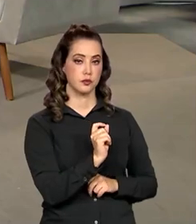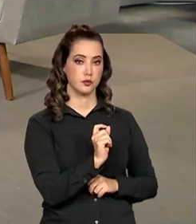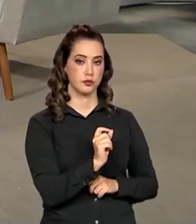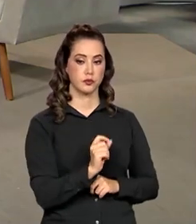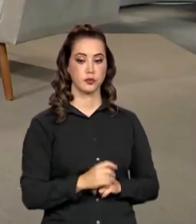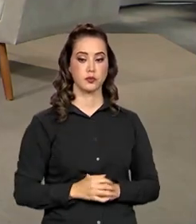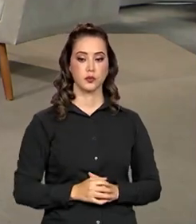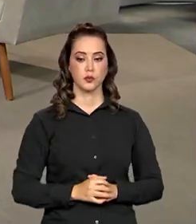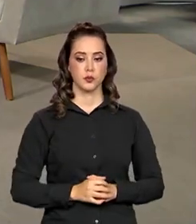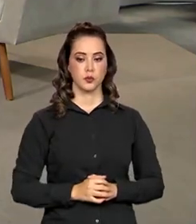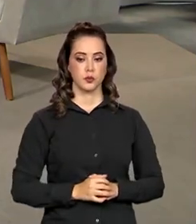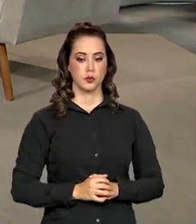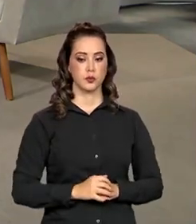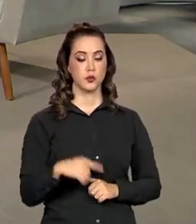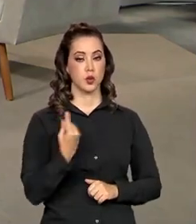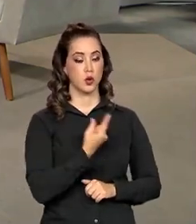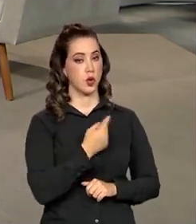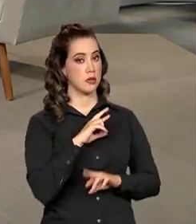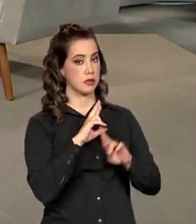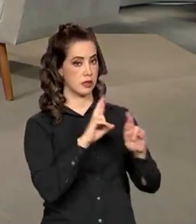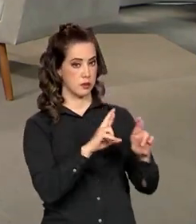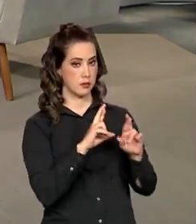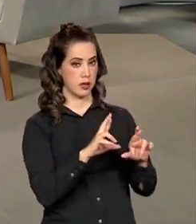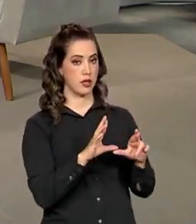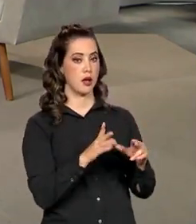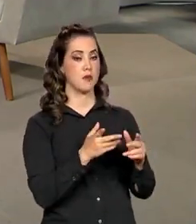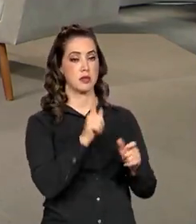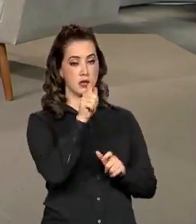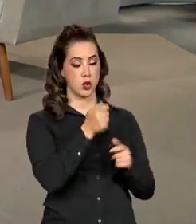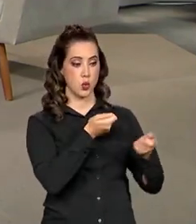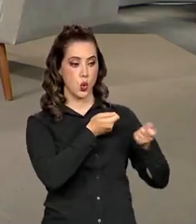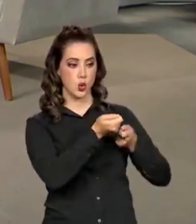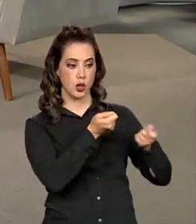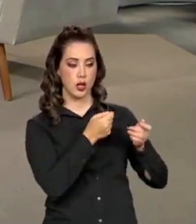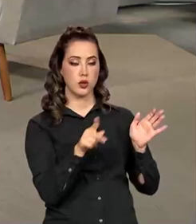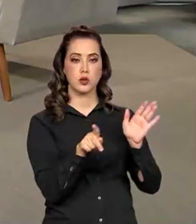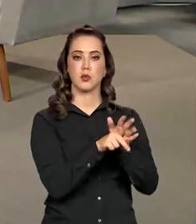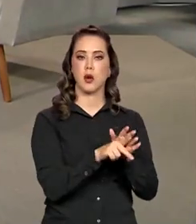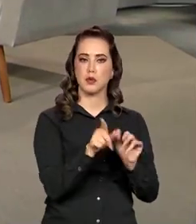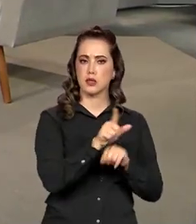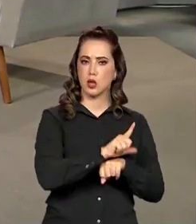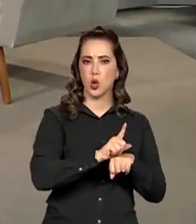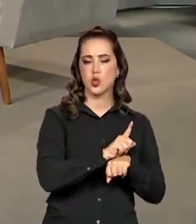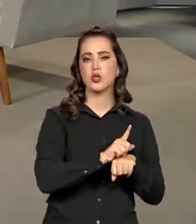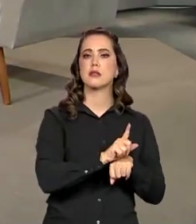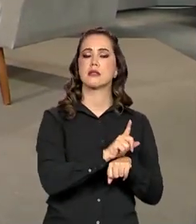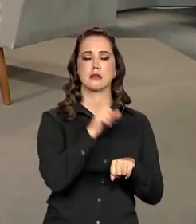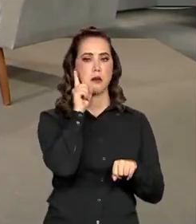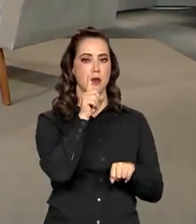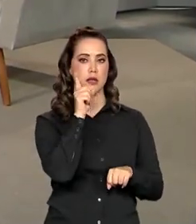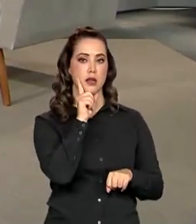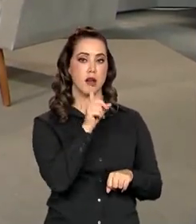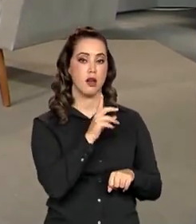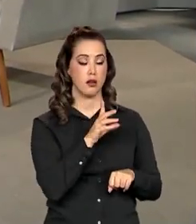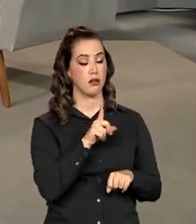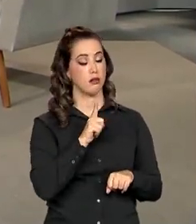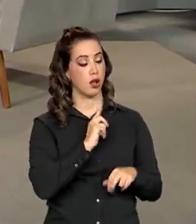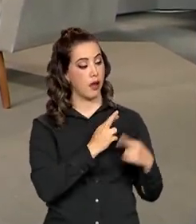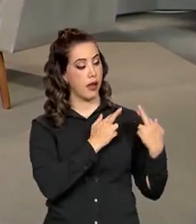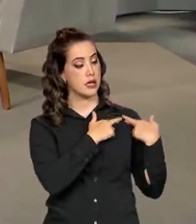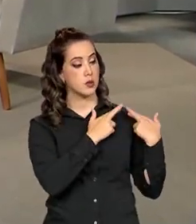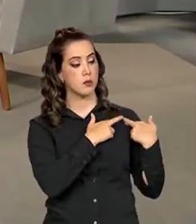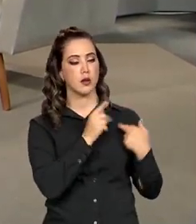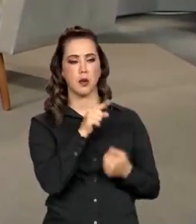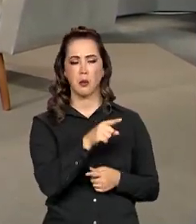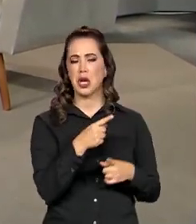controladores da americana assumam a sua responsabilidade, até porque são vistos como magos da